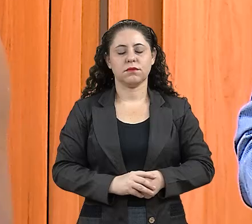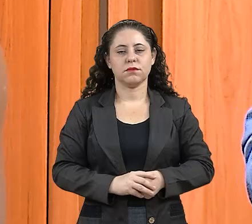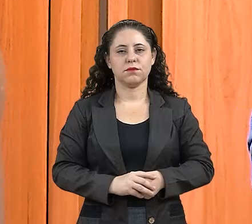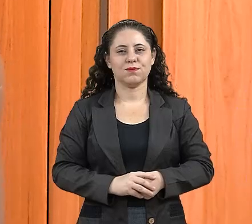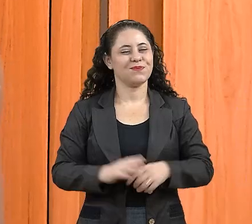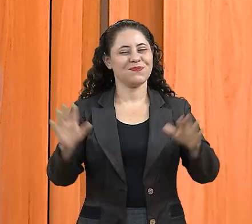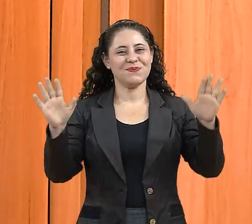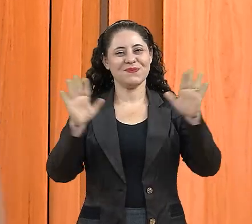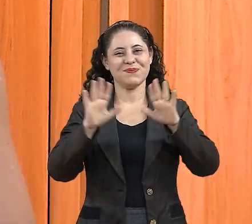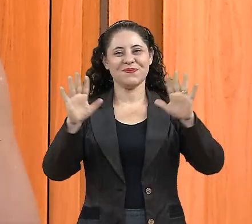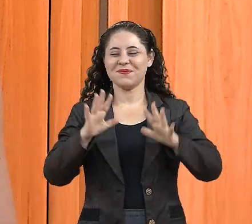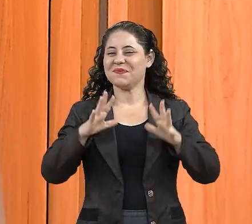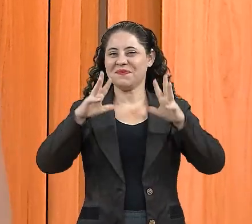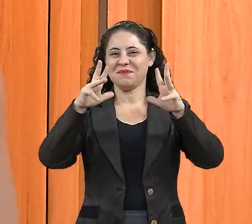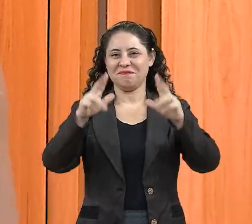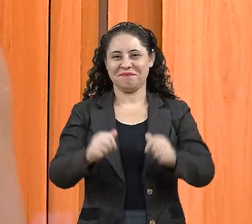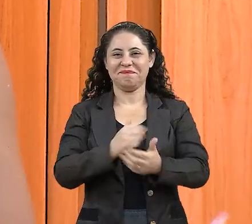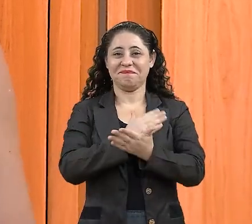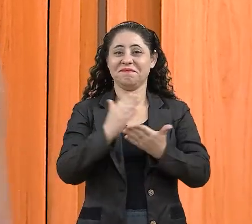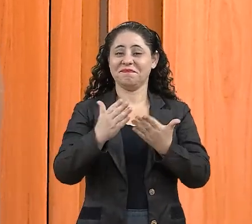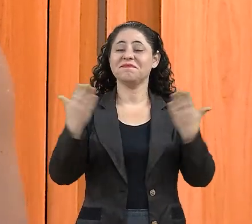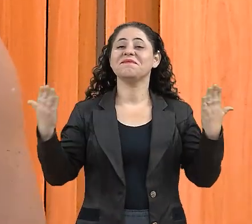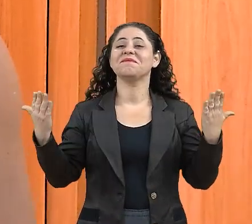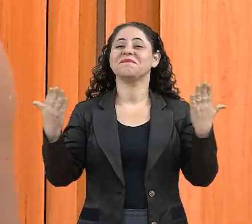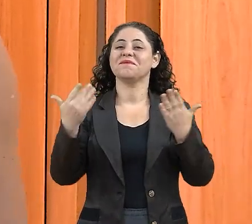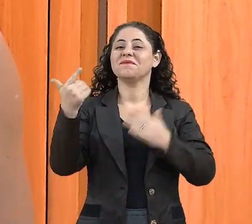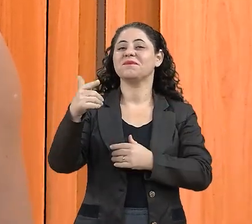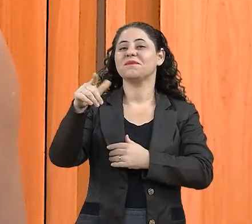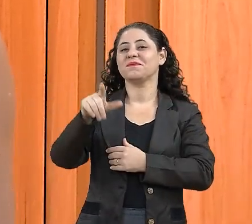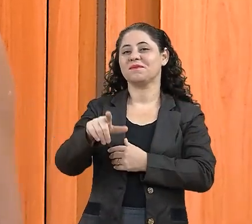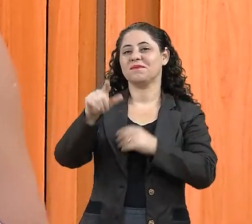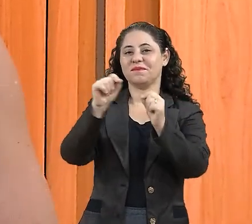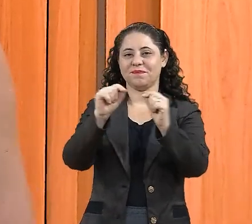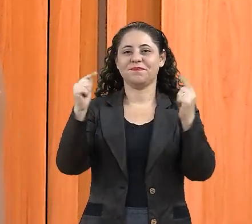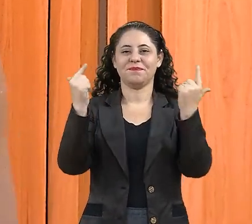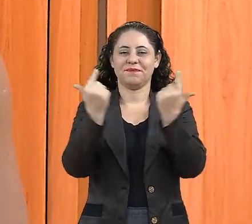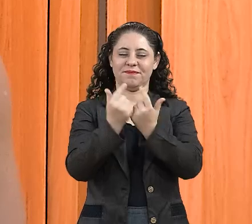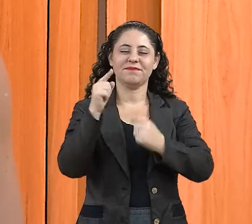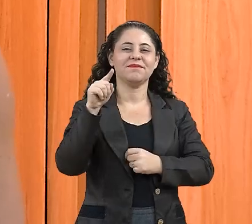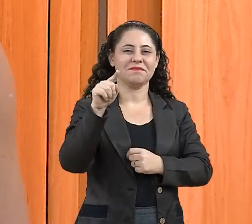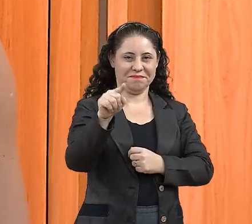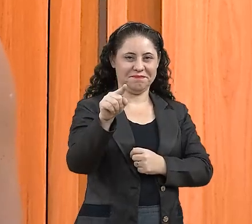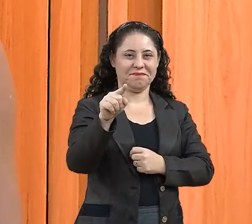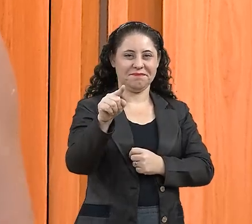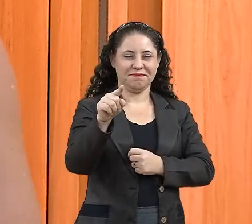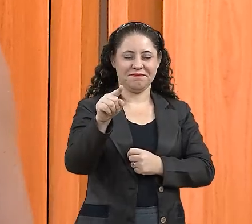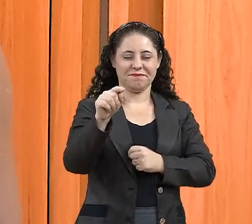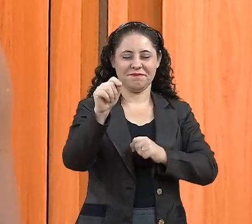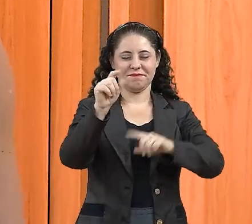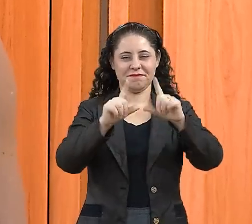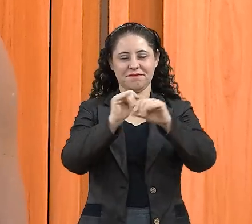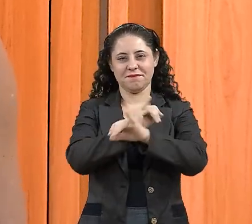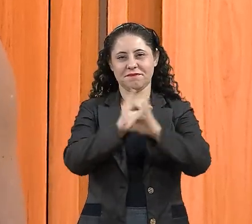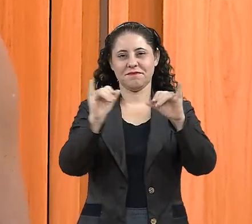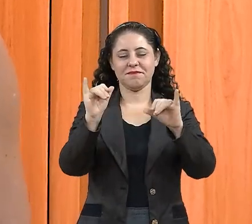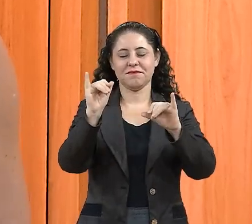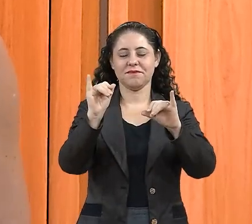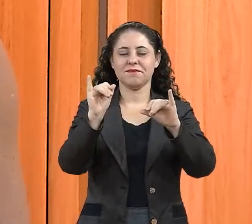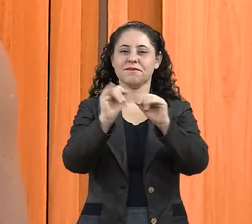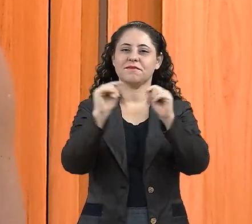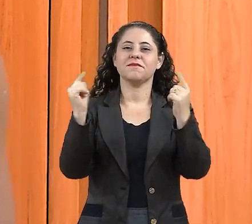Olá a todos! Começa agora mais um Assembleia em Você, diretamente dos estúdios da Assembleia